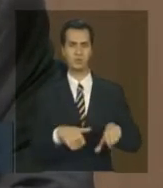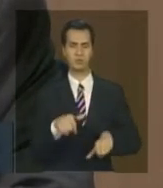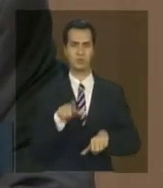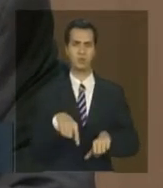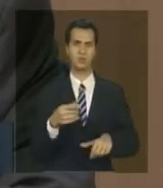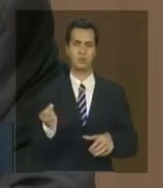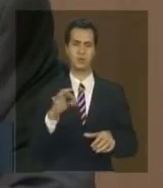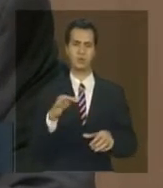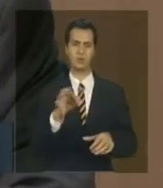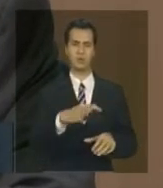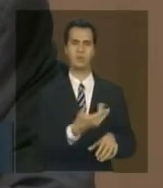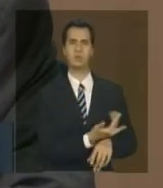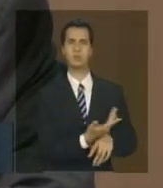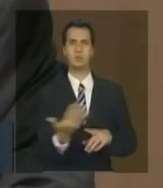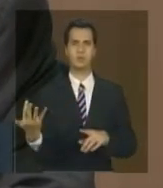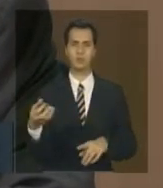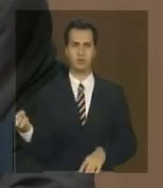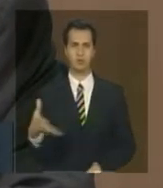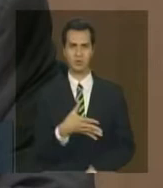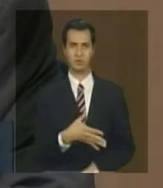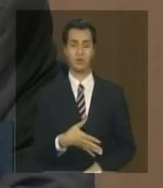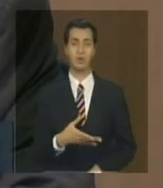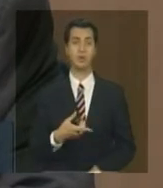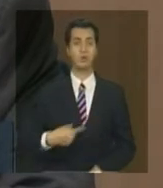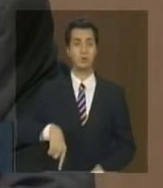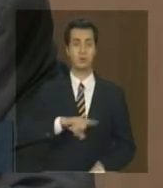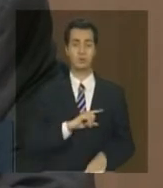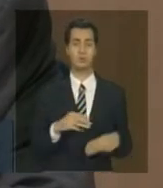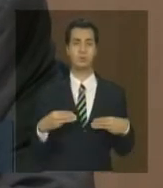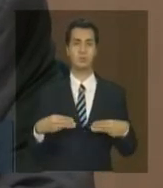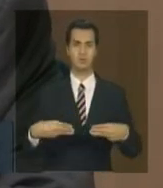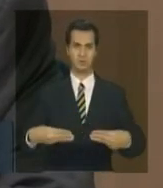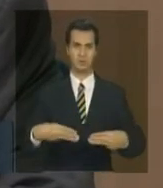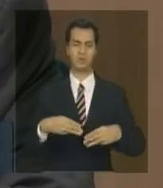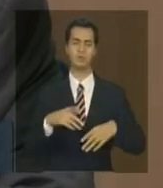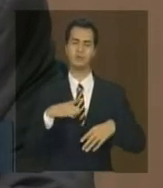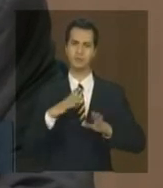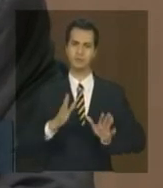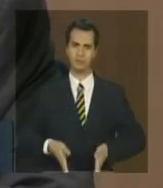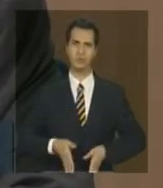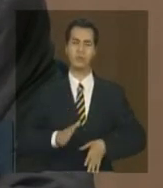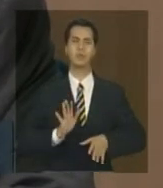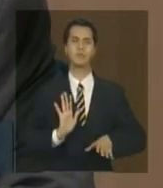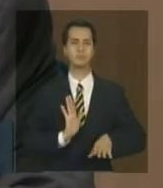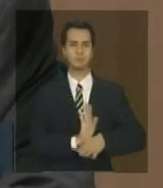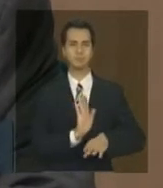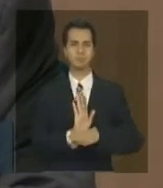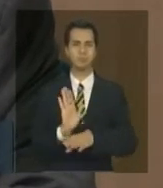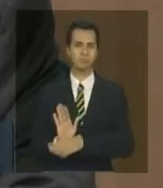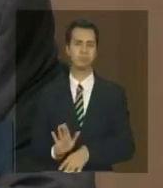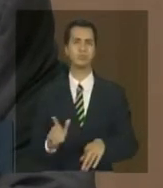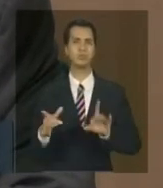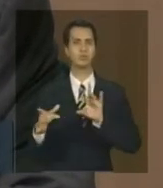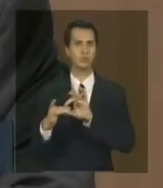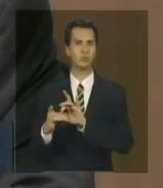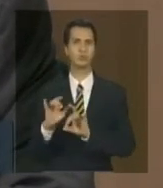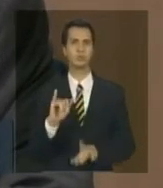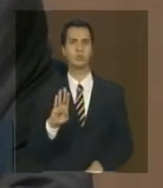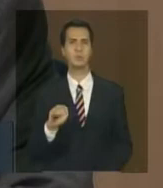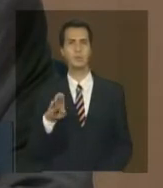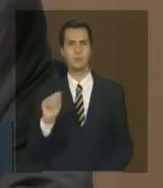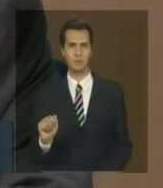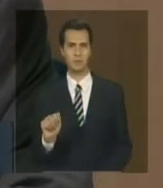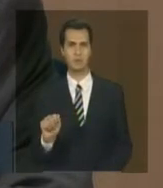plantadas o ministério tem apoiado iniciativas com vários parceiros e com o Ibama para